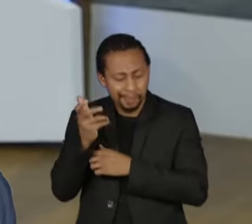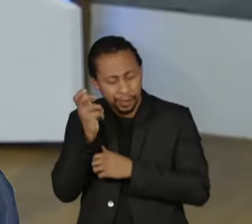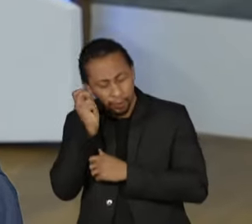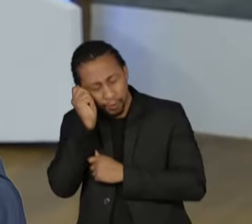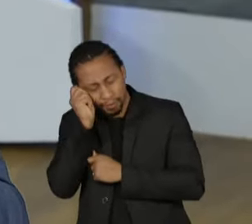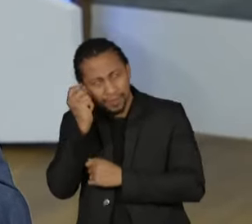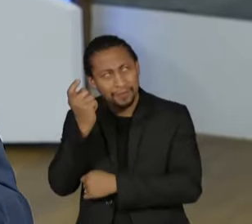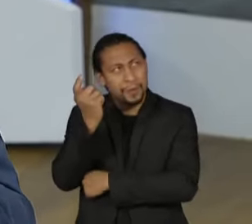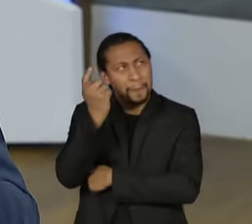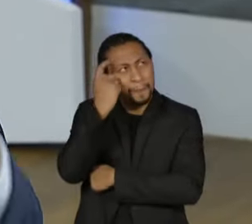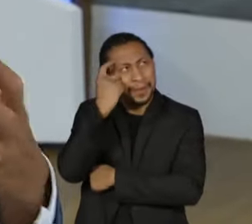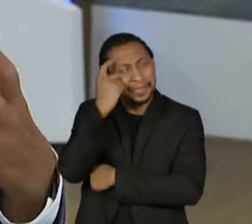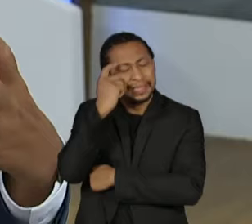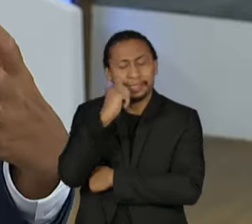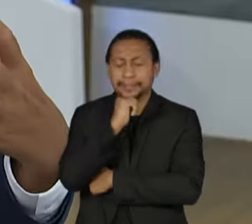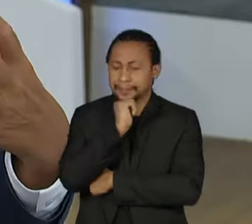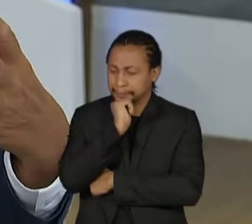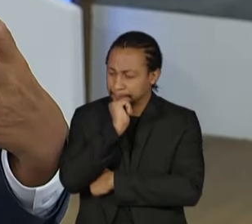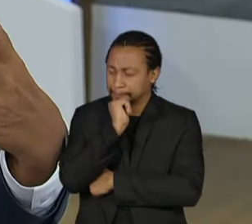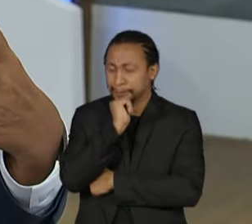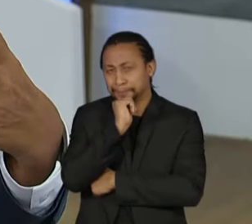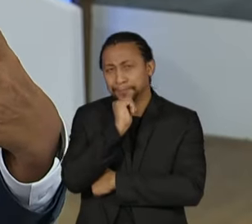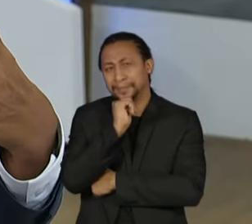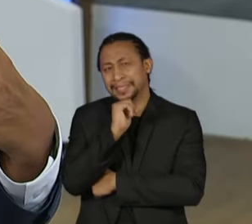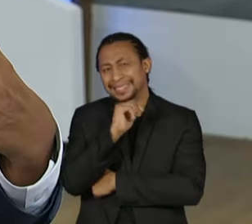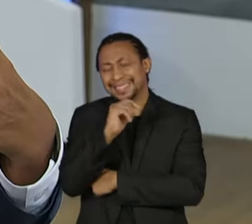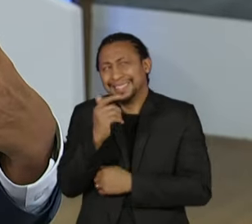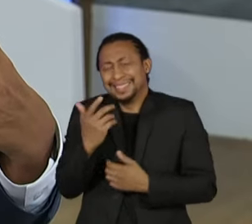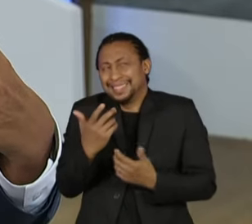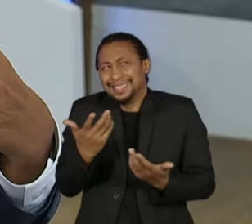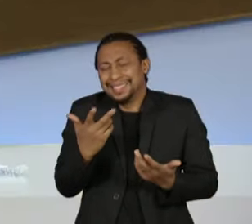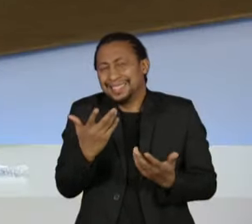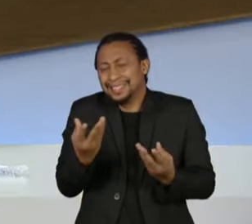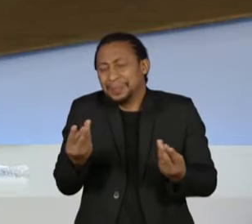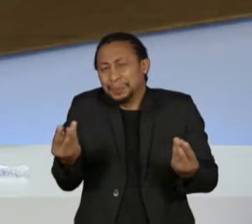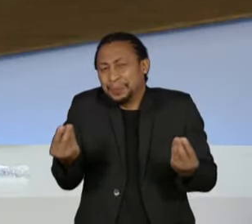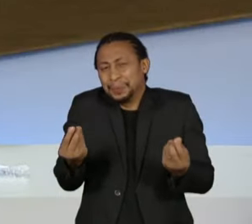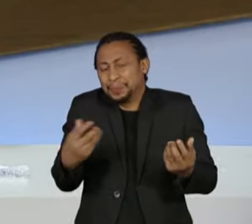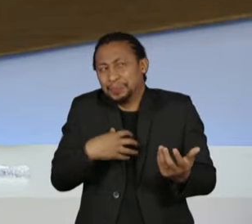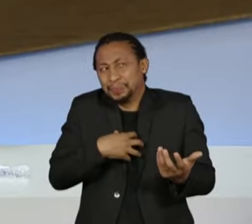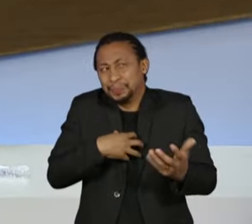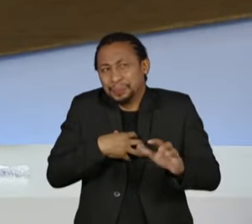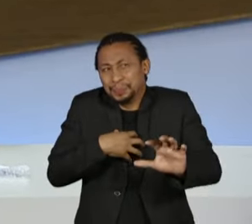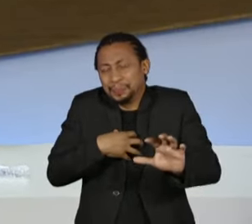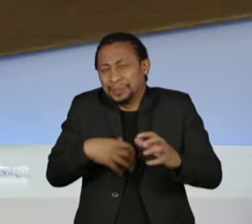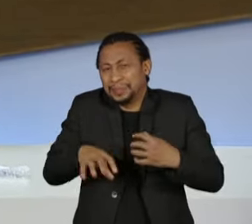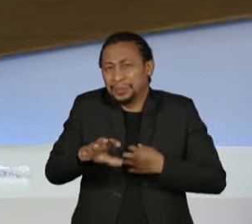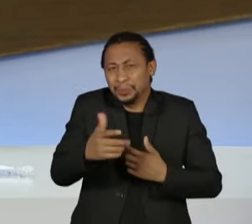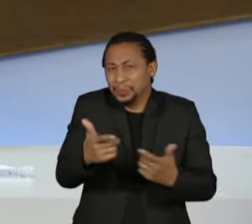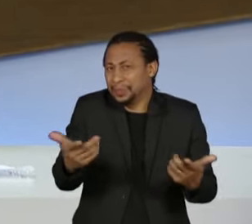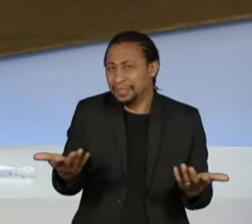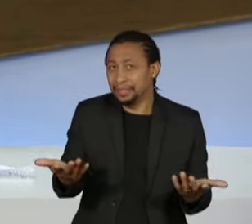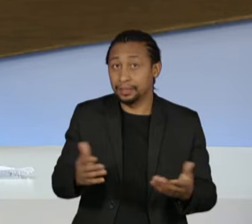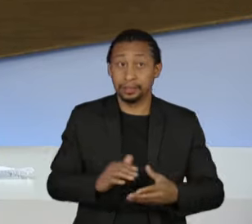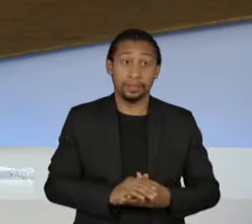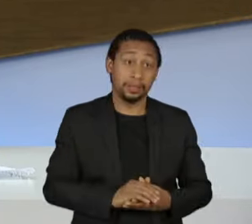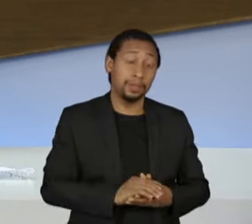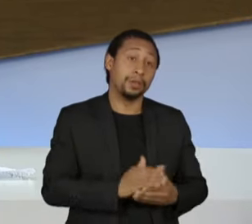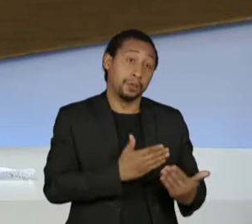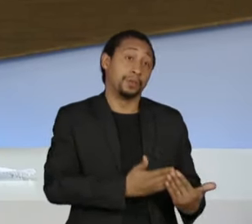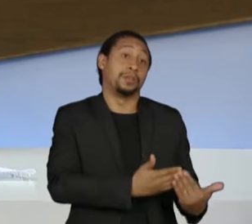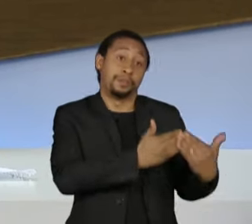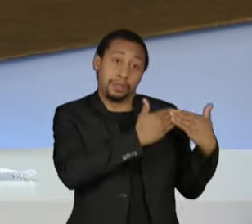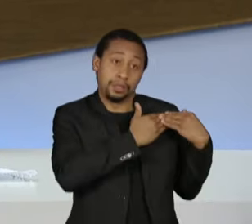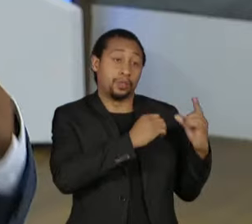tem a sensibilidade? Será que eu estou em outro planeta? Porque não é excludente, né? A responsabilidade social não é excludente da